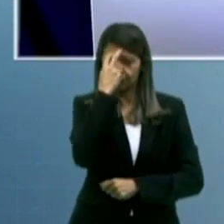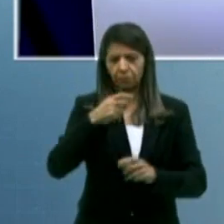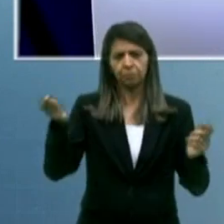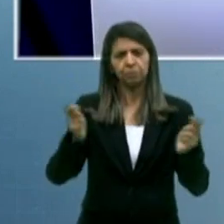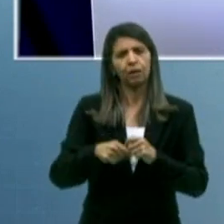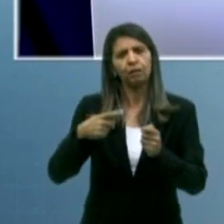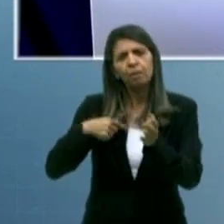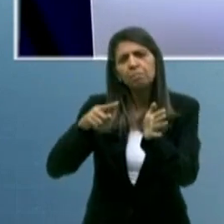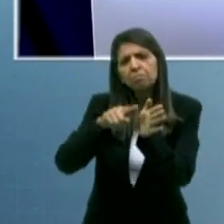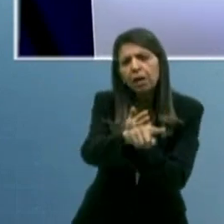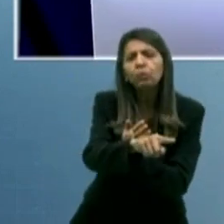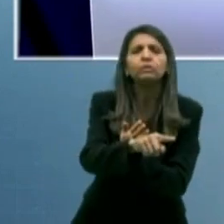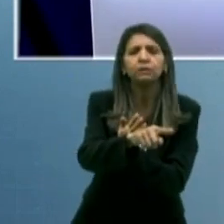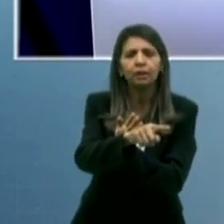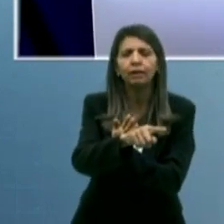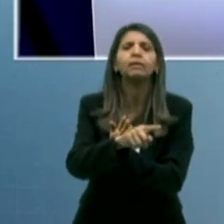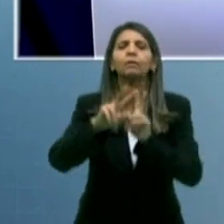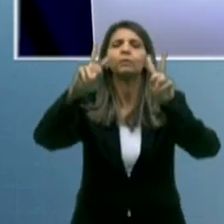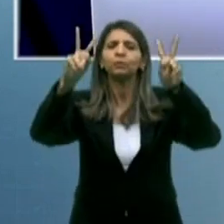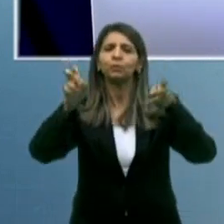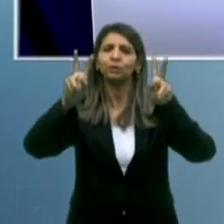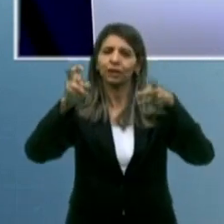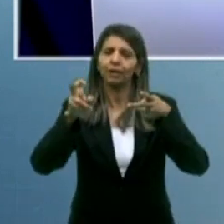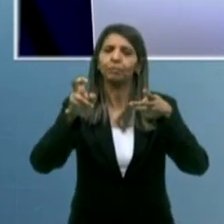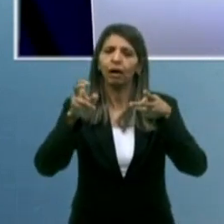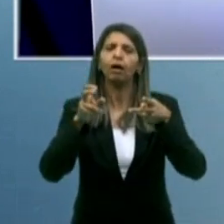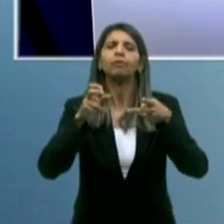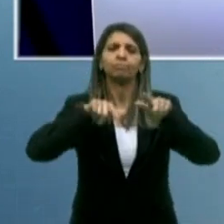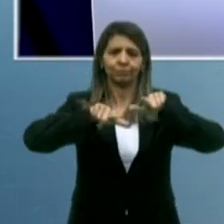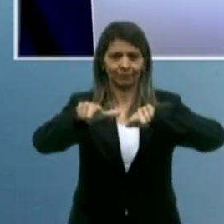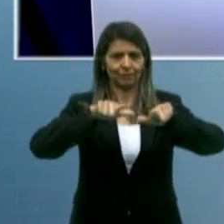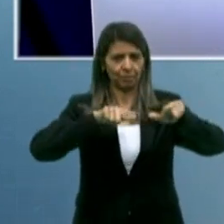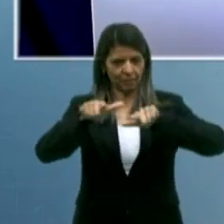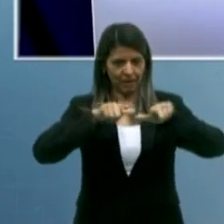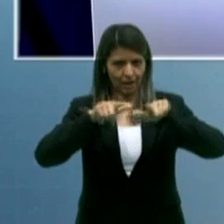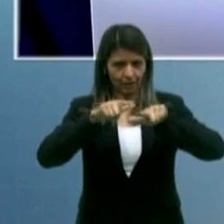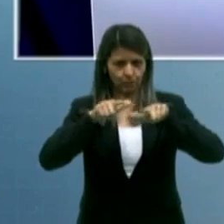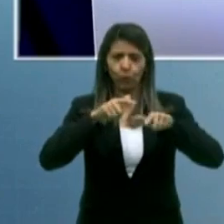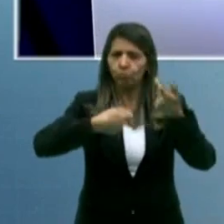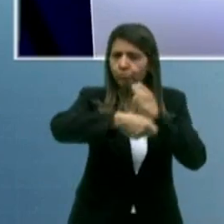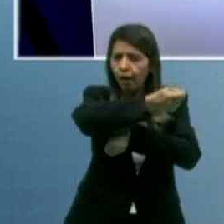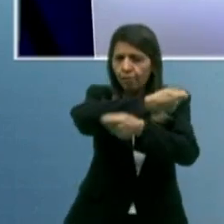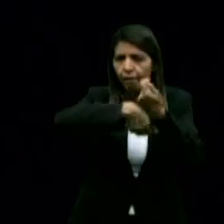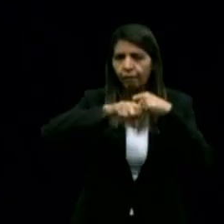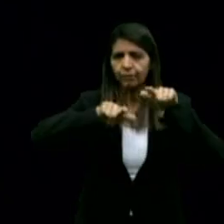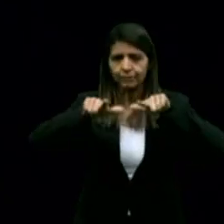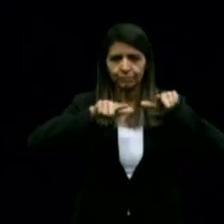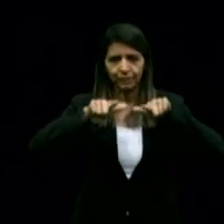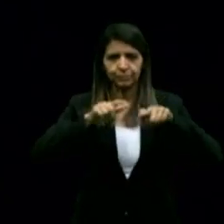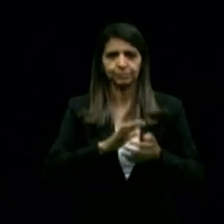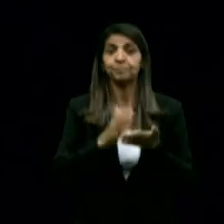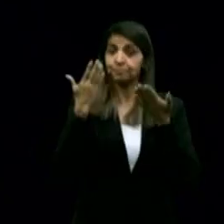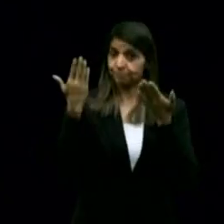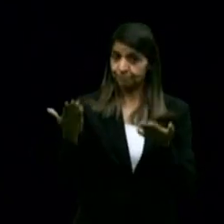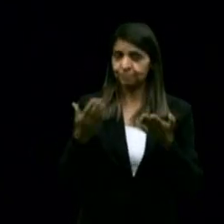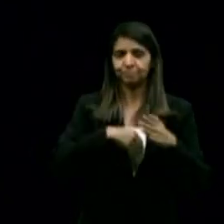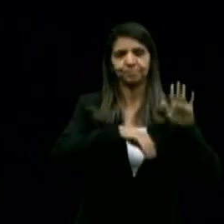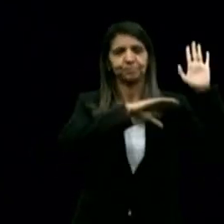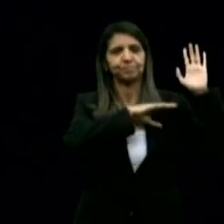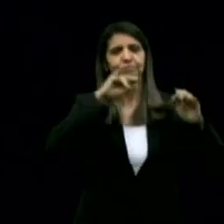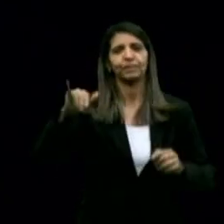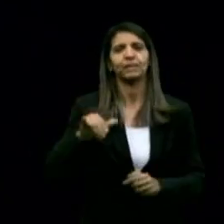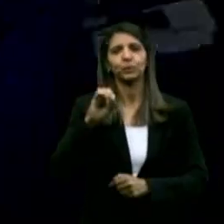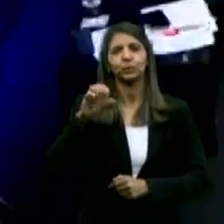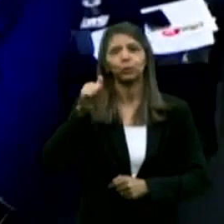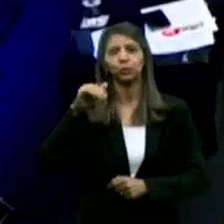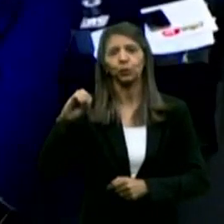quem você vai perguntar sobre esse tema de geração de emprego. O candidato João Azevedo. Então,